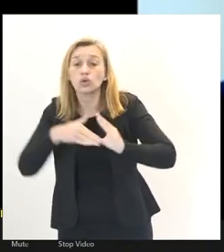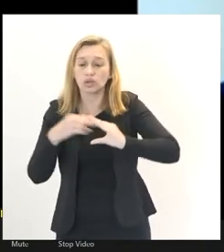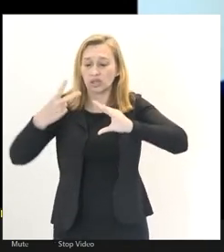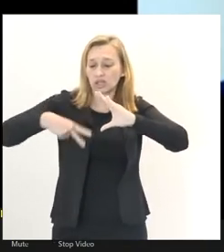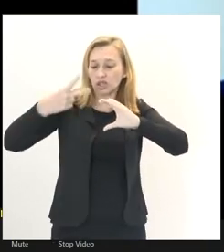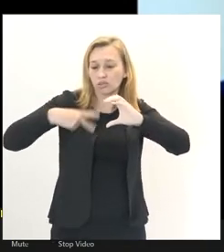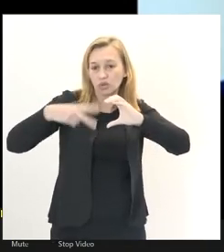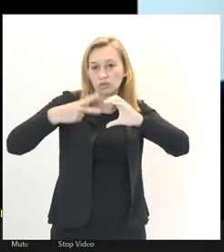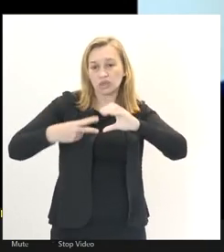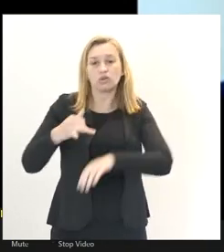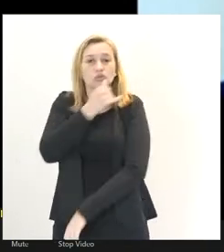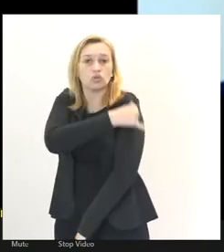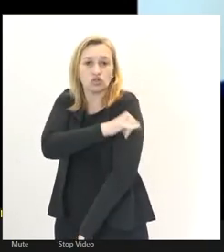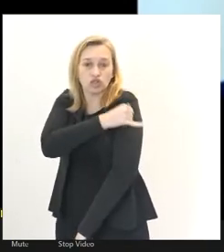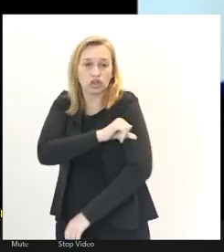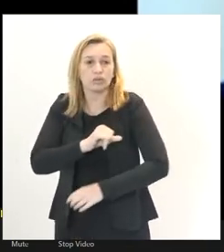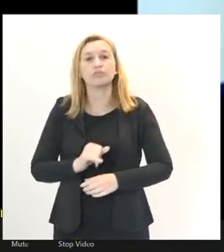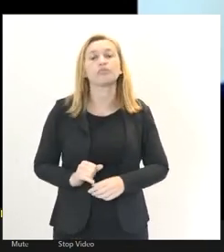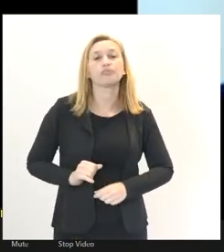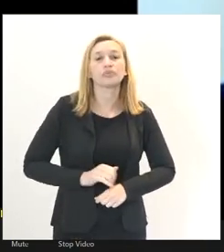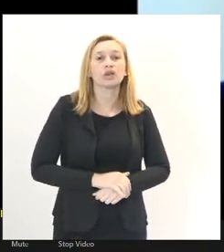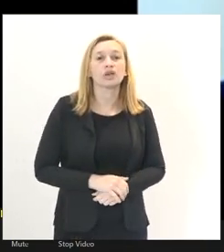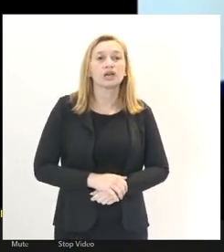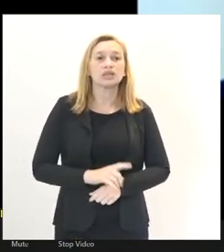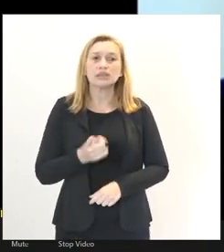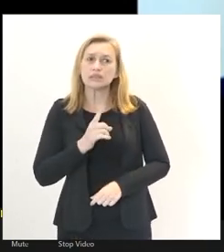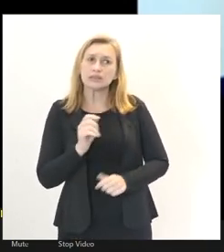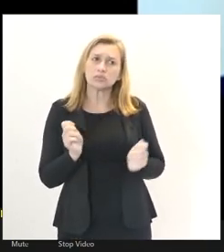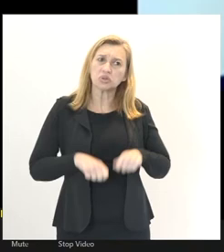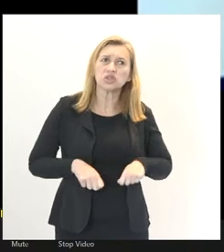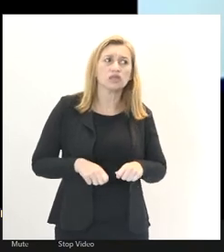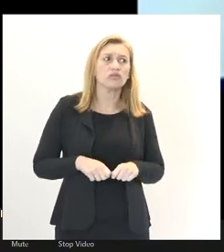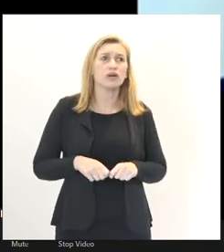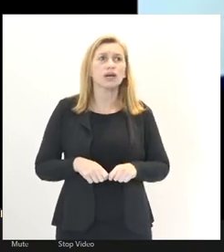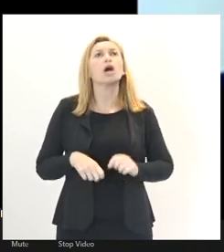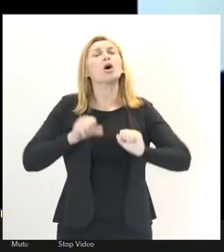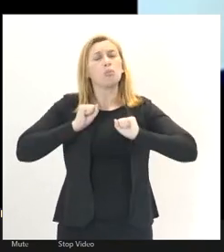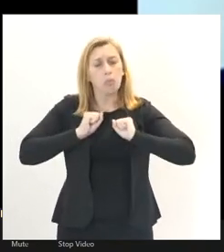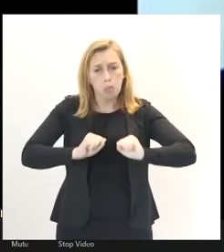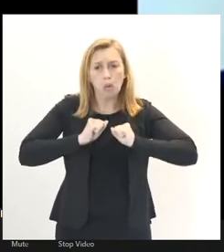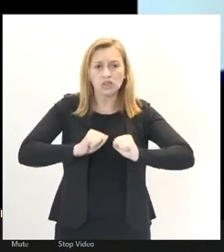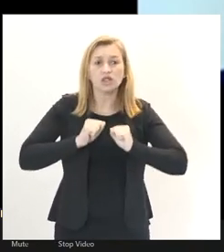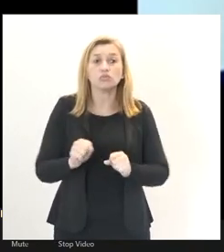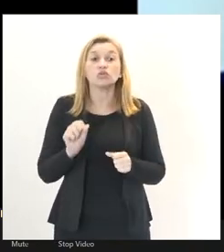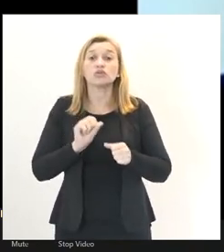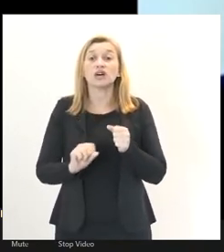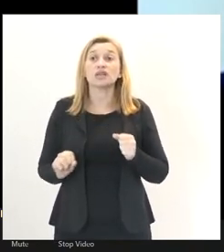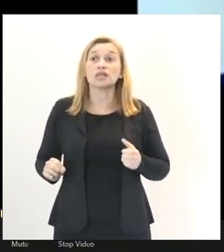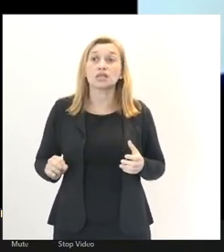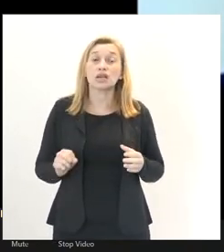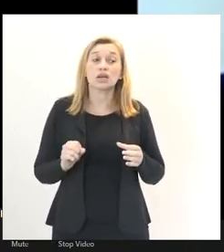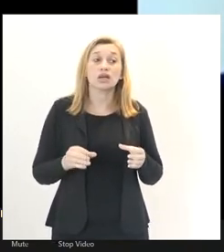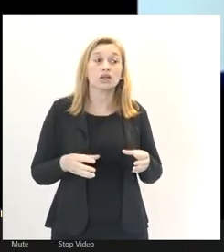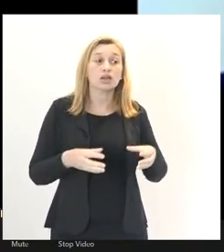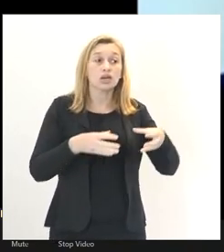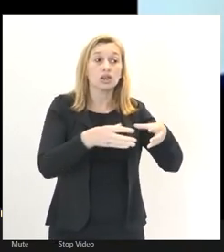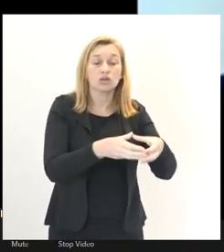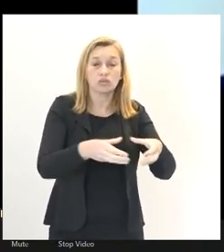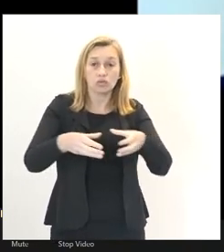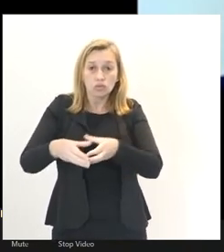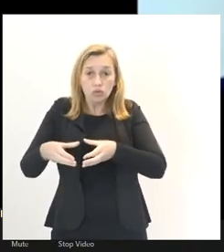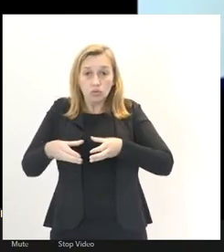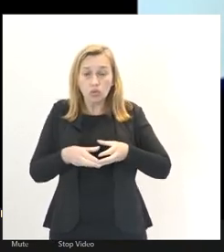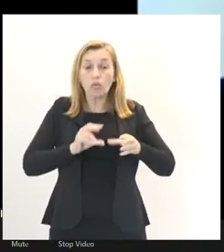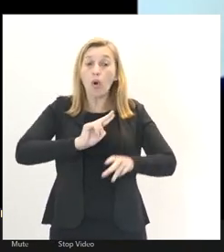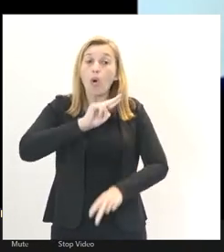do Rio de Janeiro. Se não for possível, podemos fazê-los por regiões ou